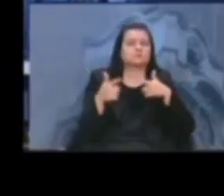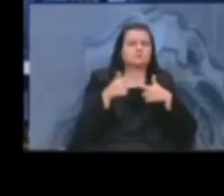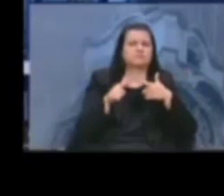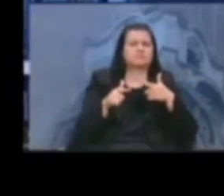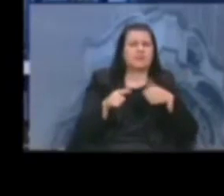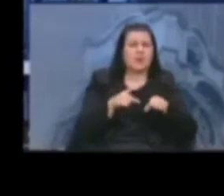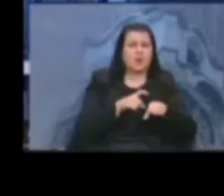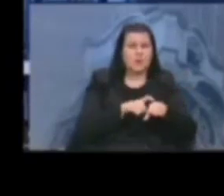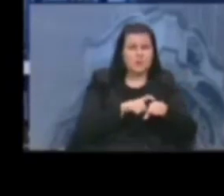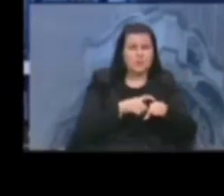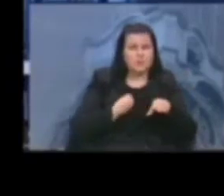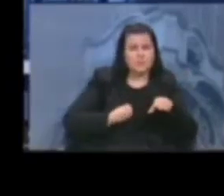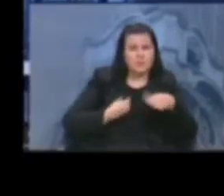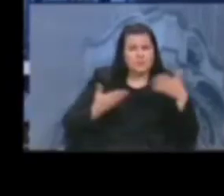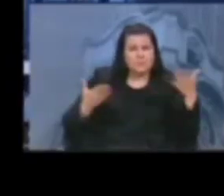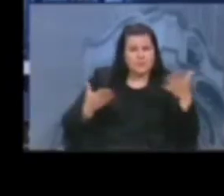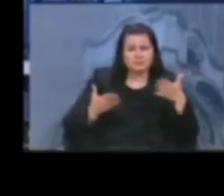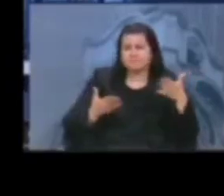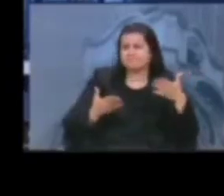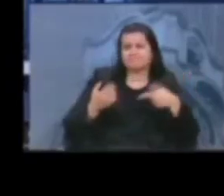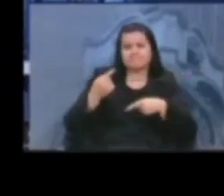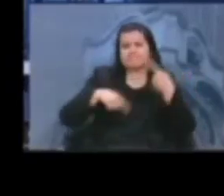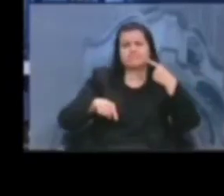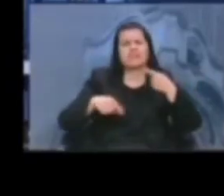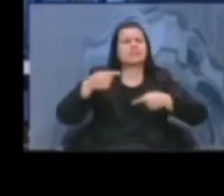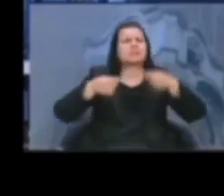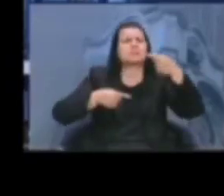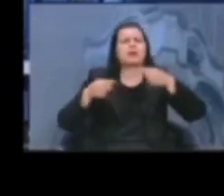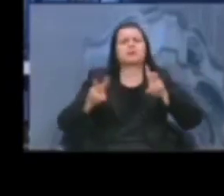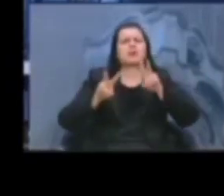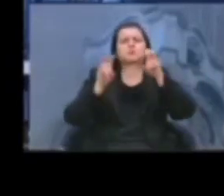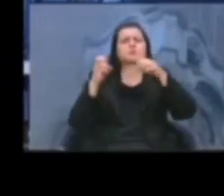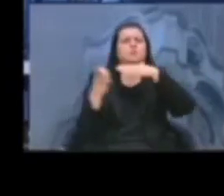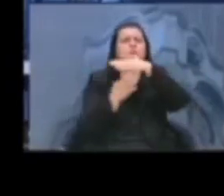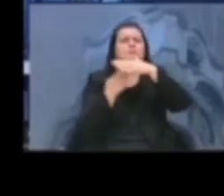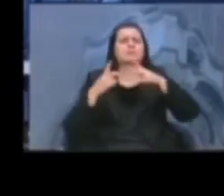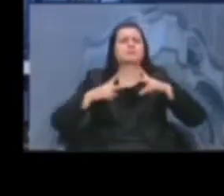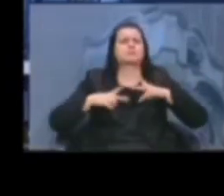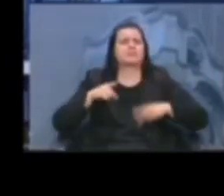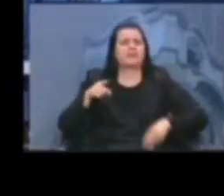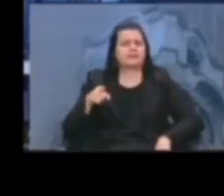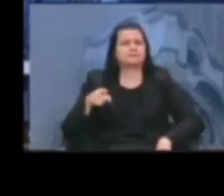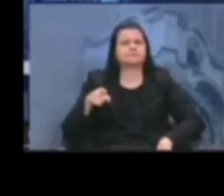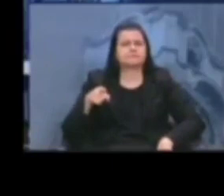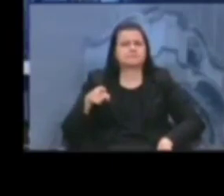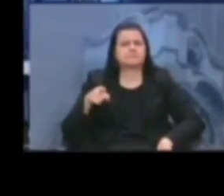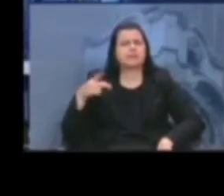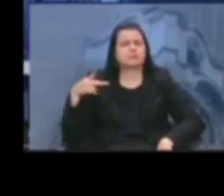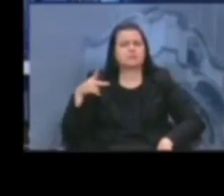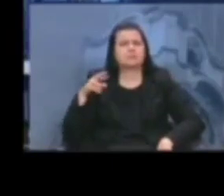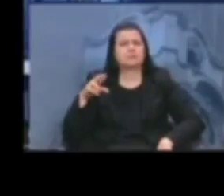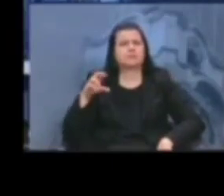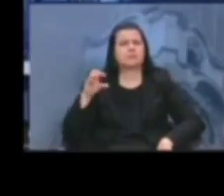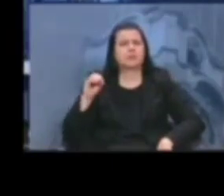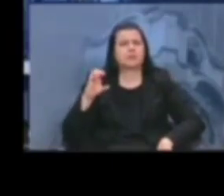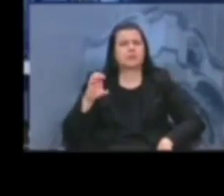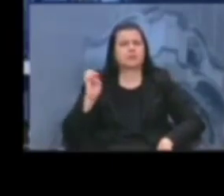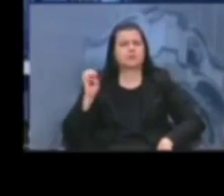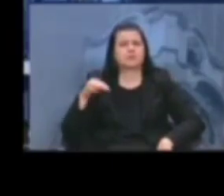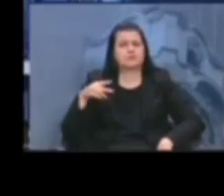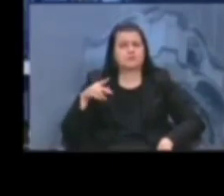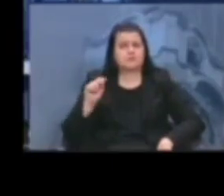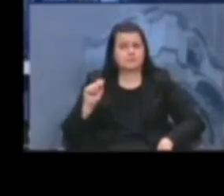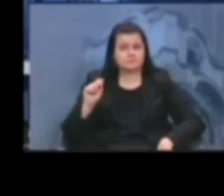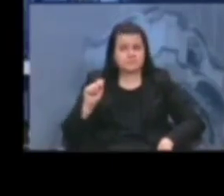debatermos a privatização, na verdade, é disso que se trata, da ProSempa. E,